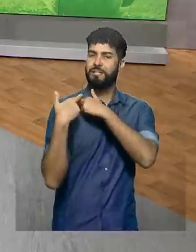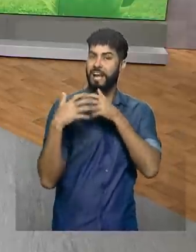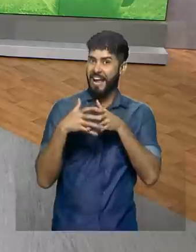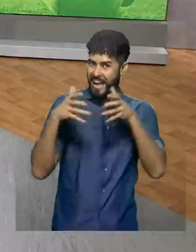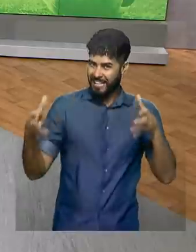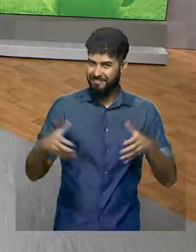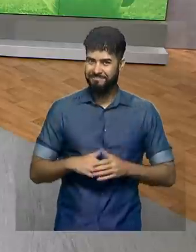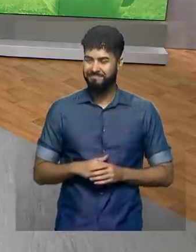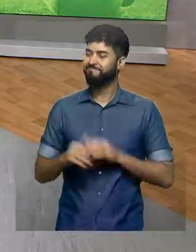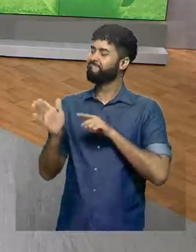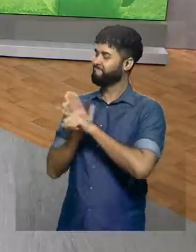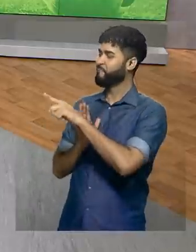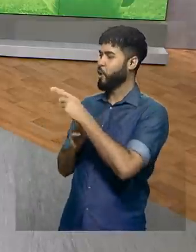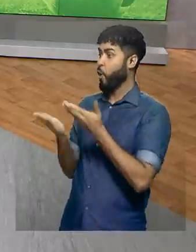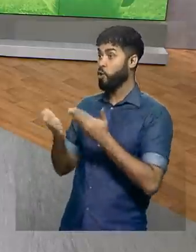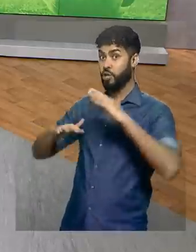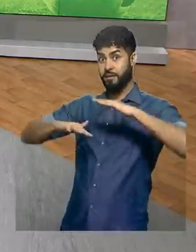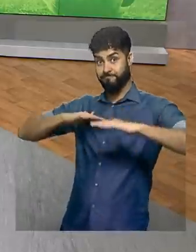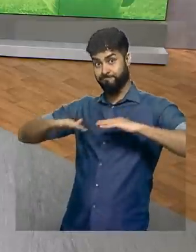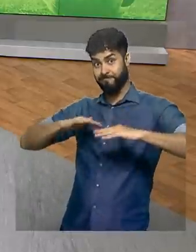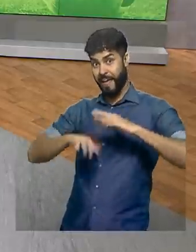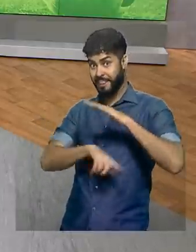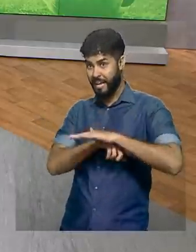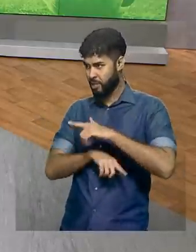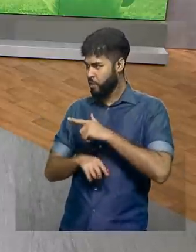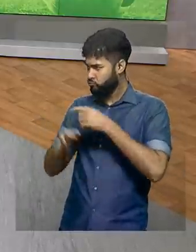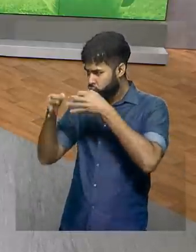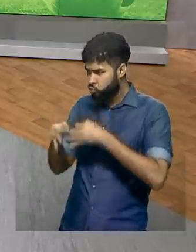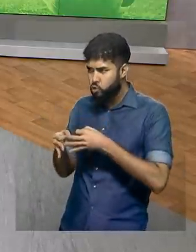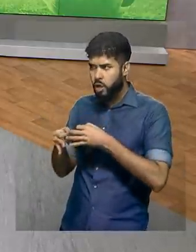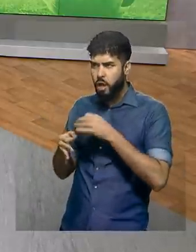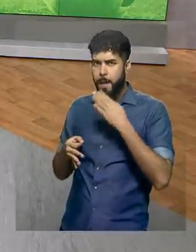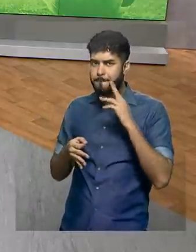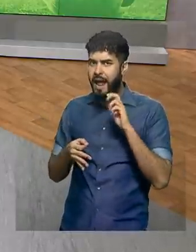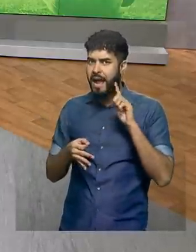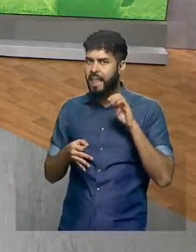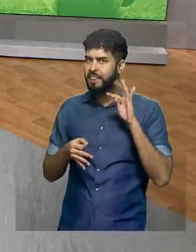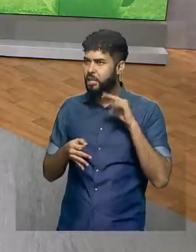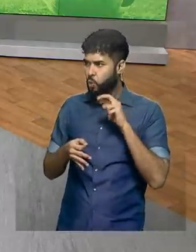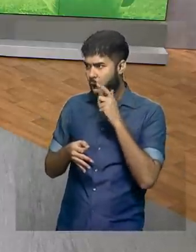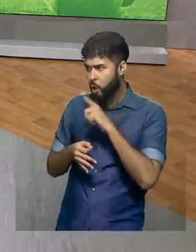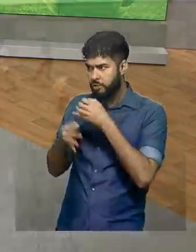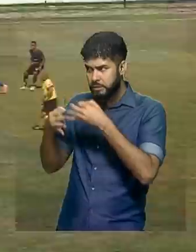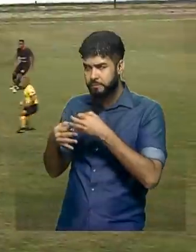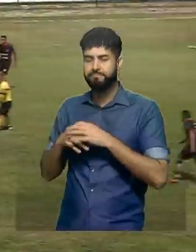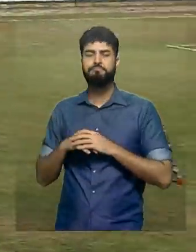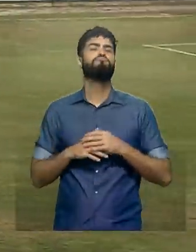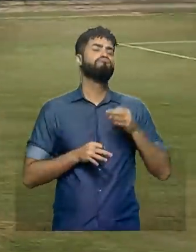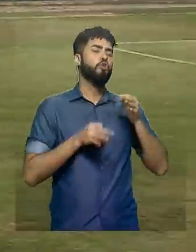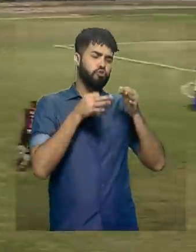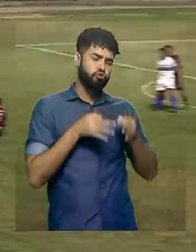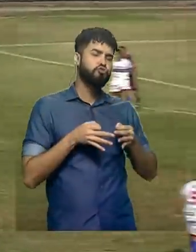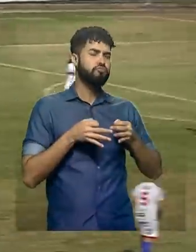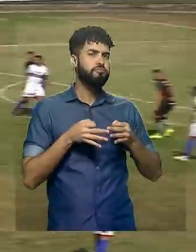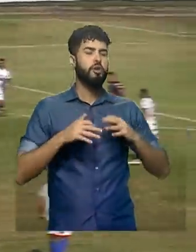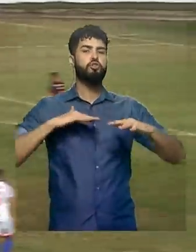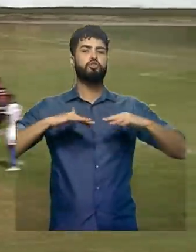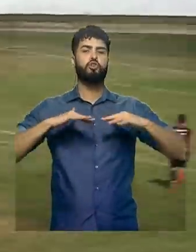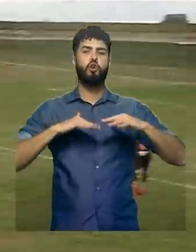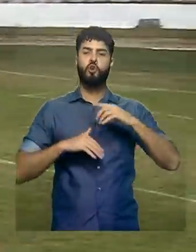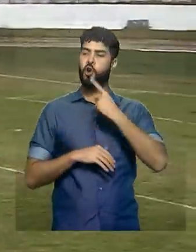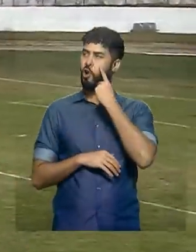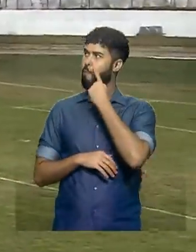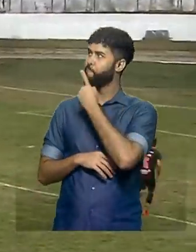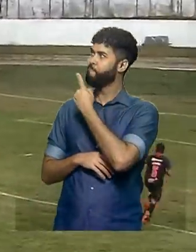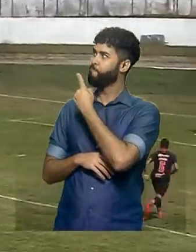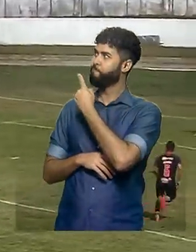partida, você que acompanhou todo o jogo, Vitória Justa? Vitória Justa, o jogo foi realizado no Estádio de Ogão, a gente vê as